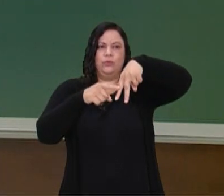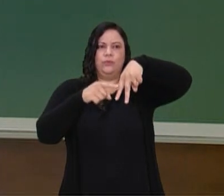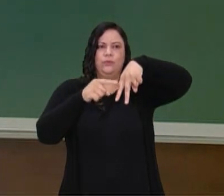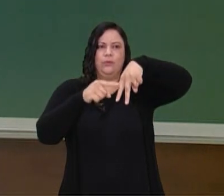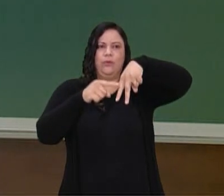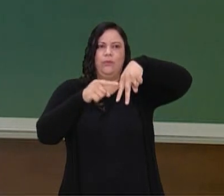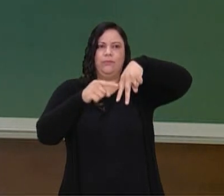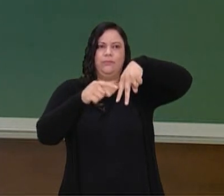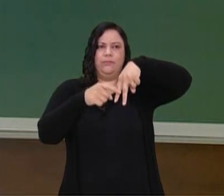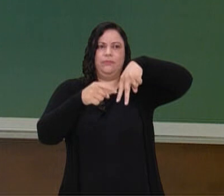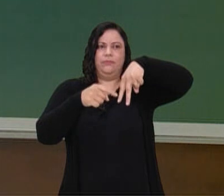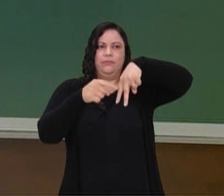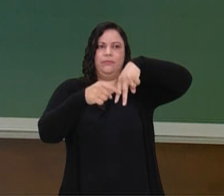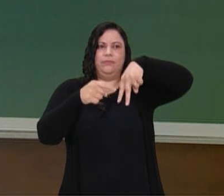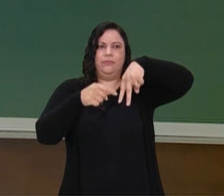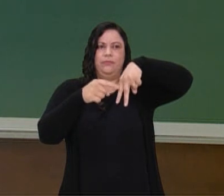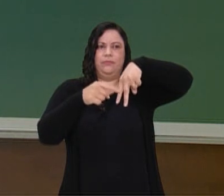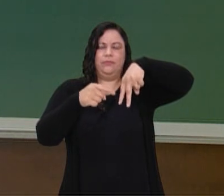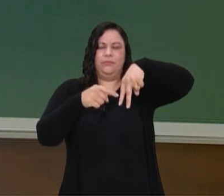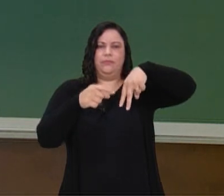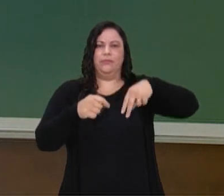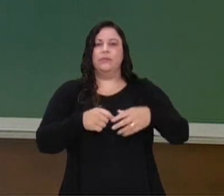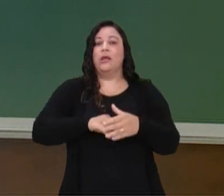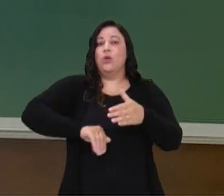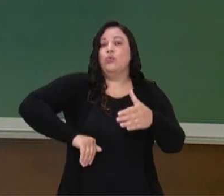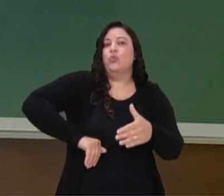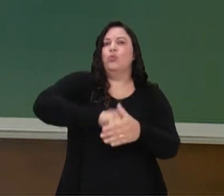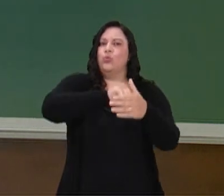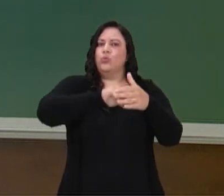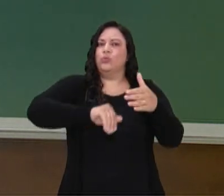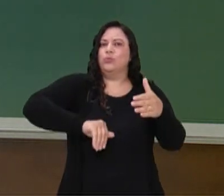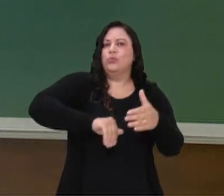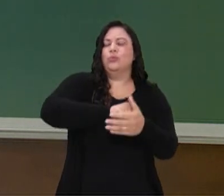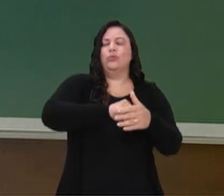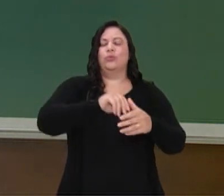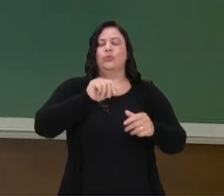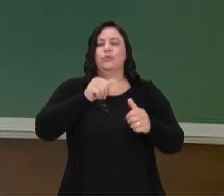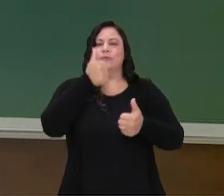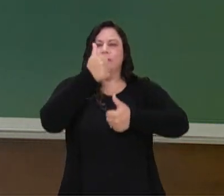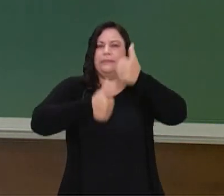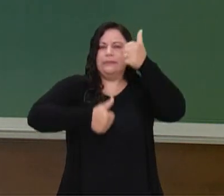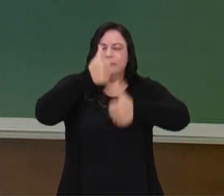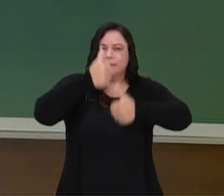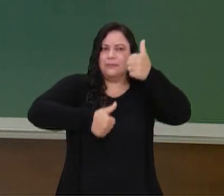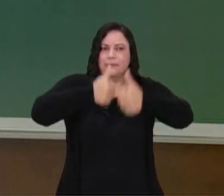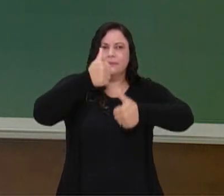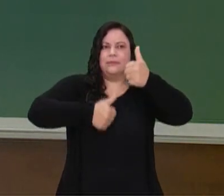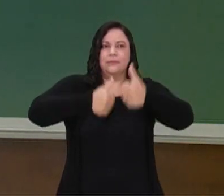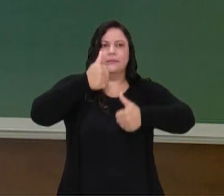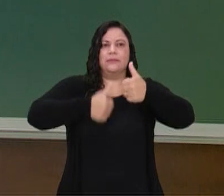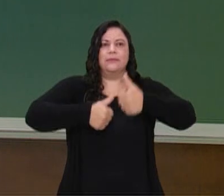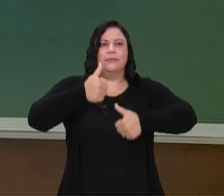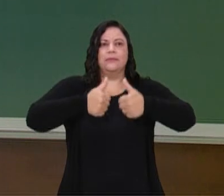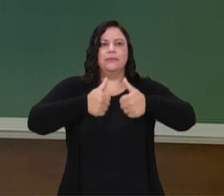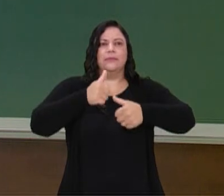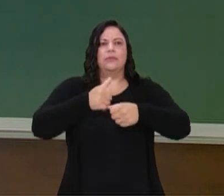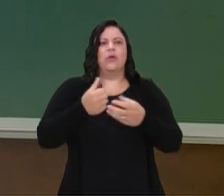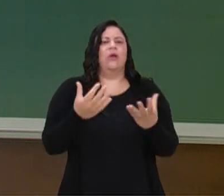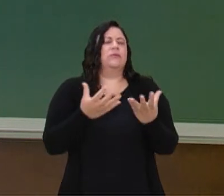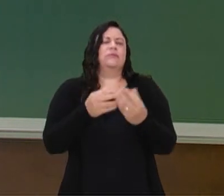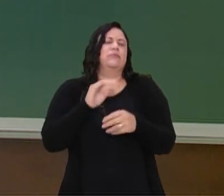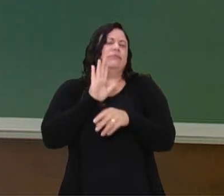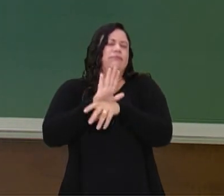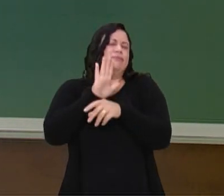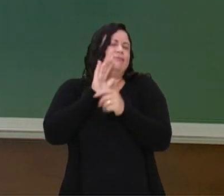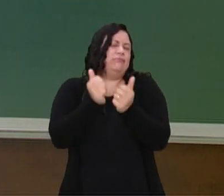adutor, que é o músculo do chute. Quem gosta do futsal, joga futebol, ajuda bastante nesse